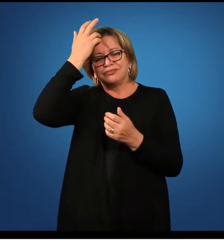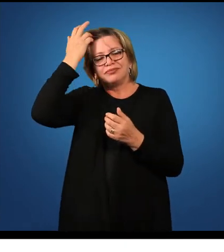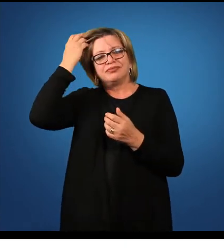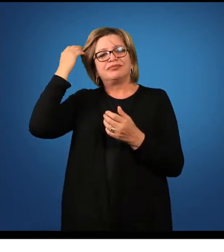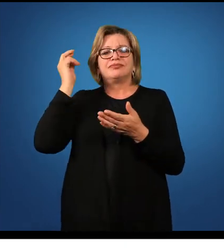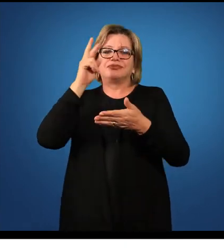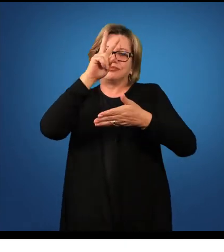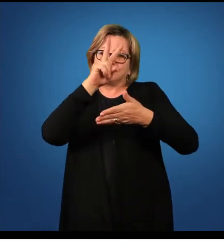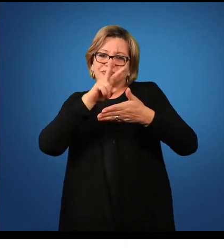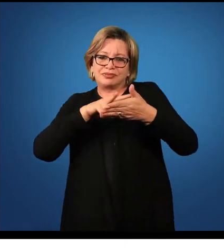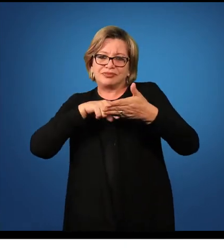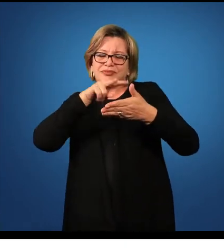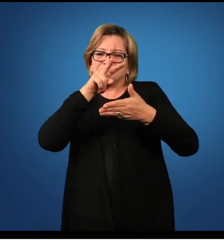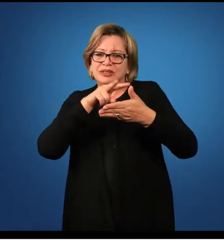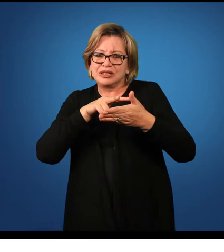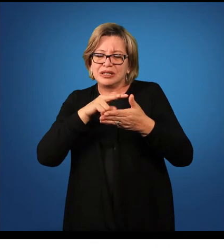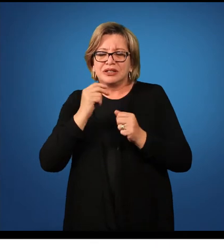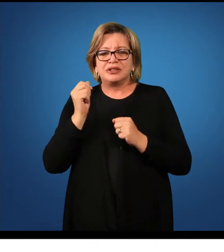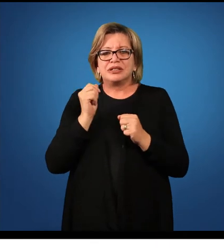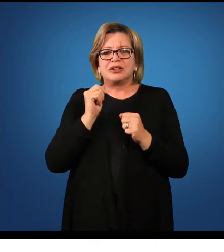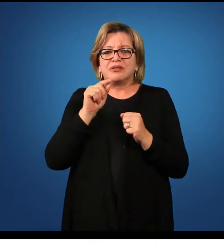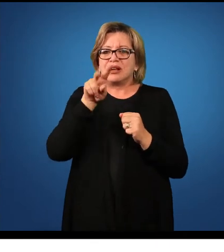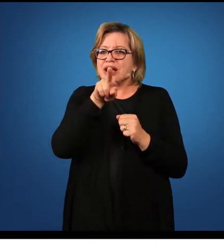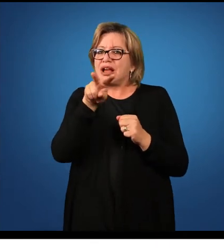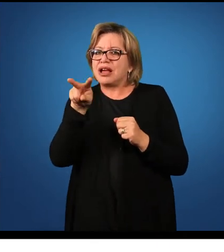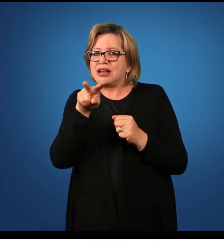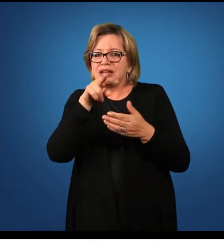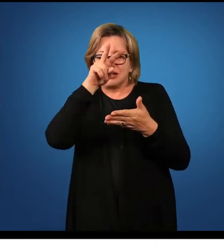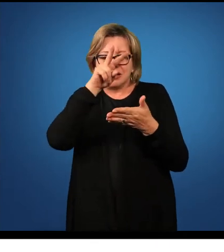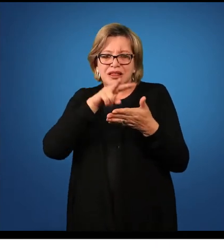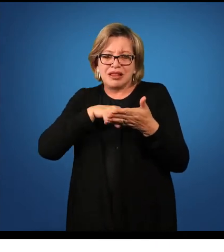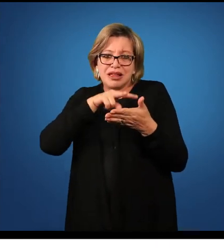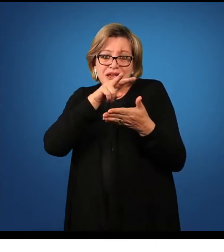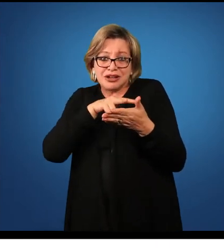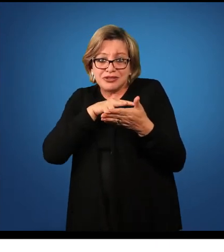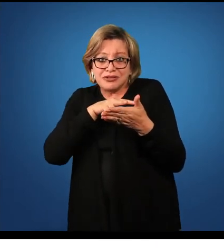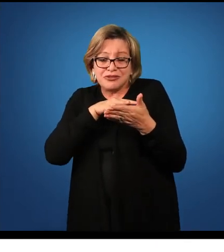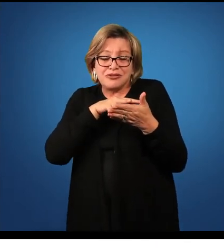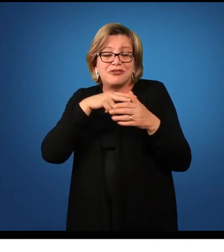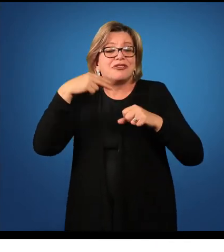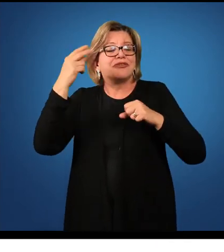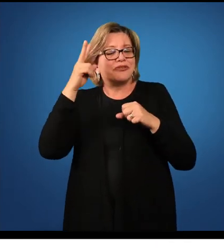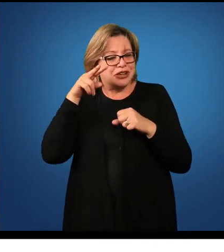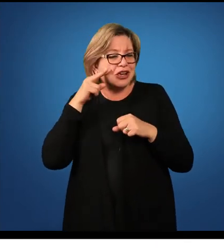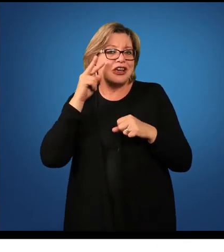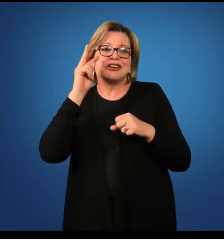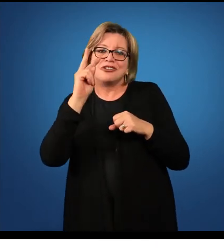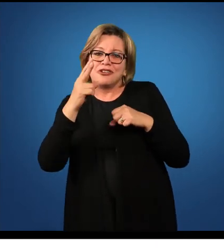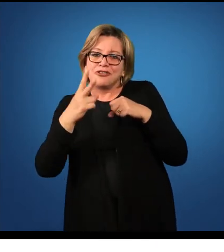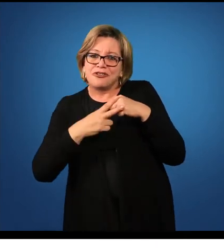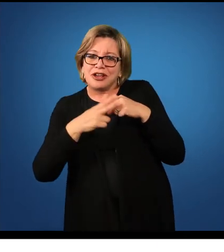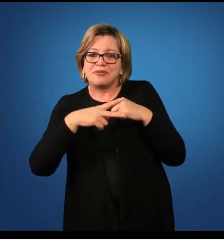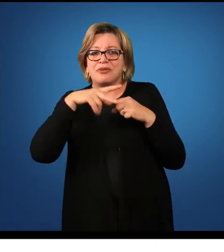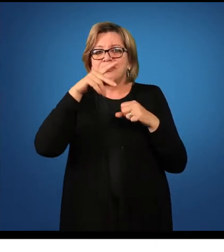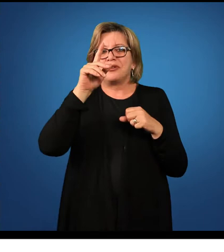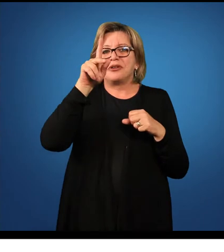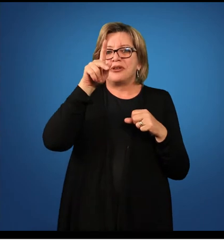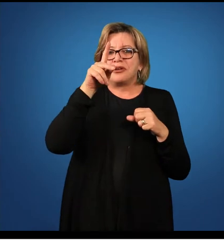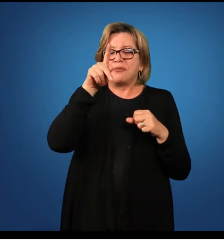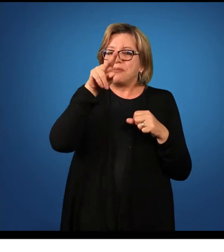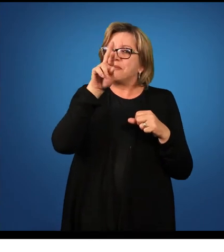leram. Elas leram, observe que o verbo está no pretérito perfeito, do